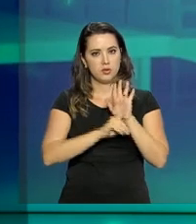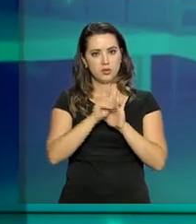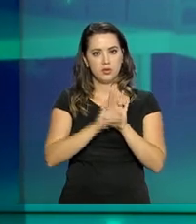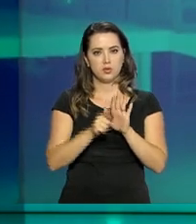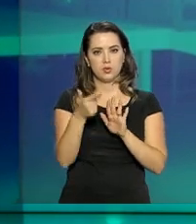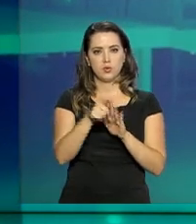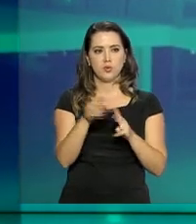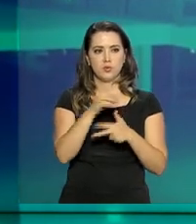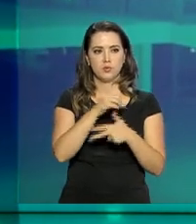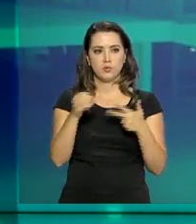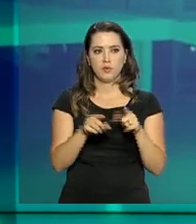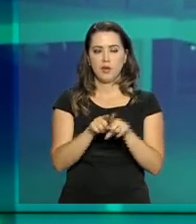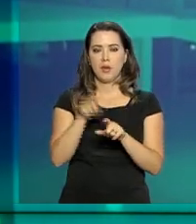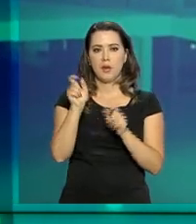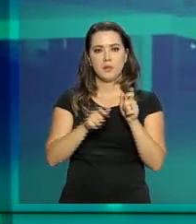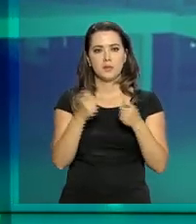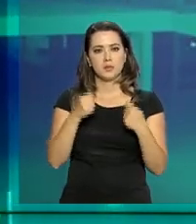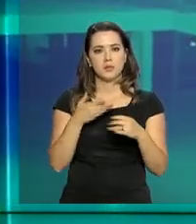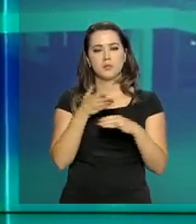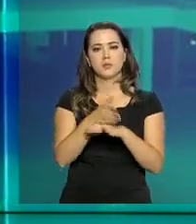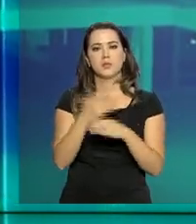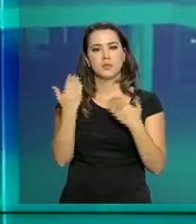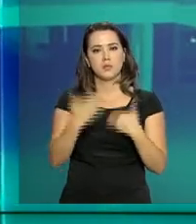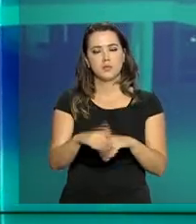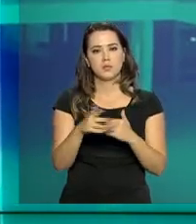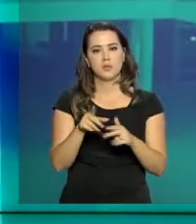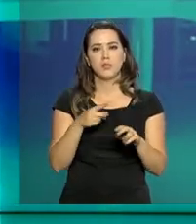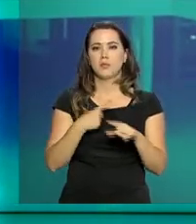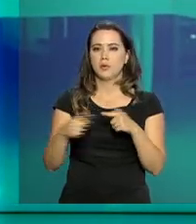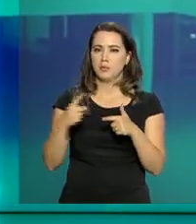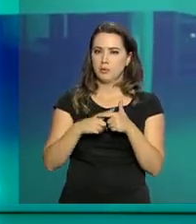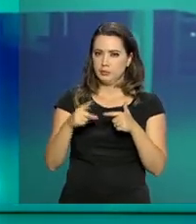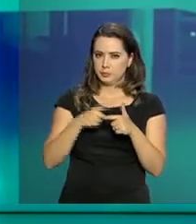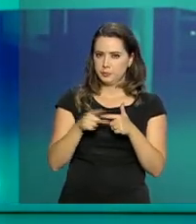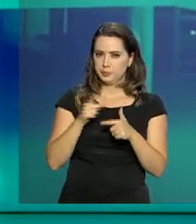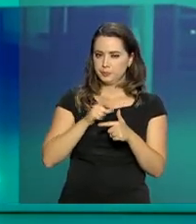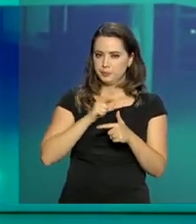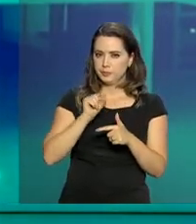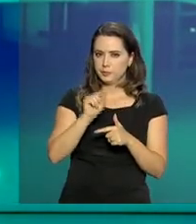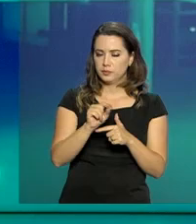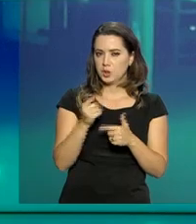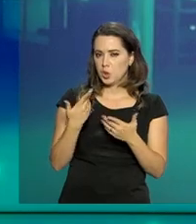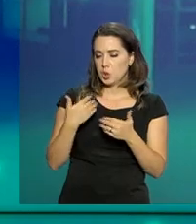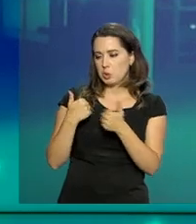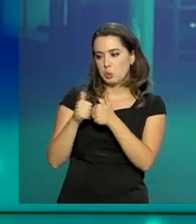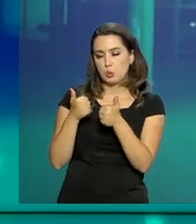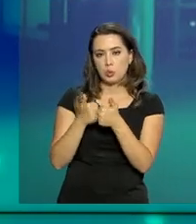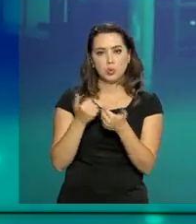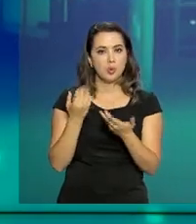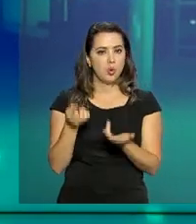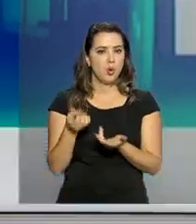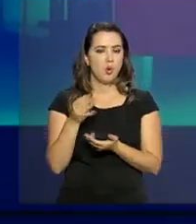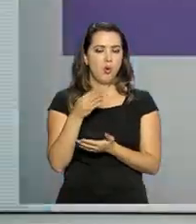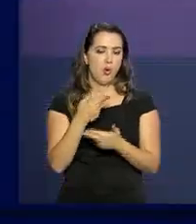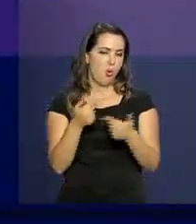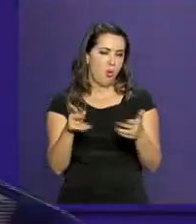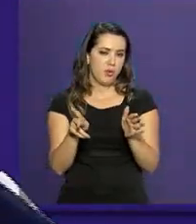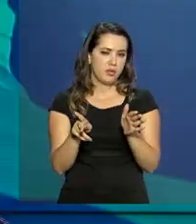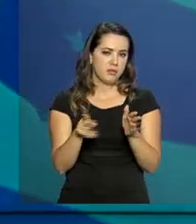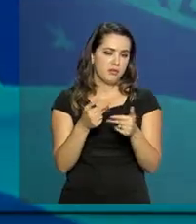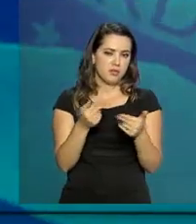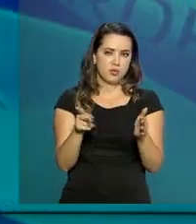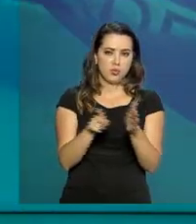reaplicação do Enem, o participante precisa comprovar que foi afetado de alguma forma por um problema logístico ou de infraestrutura,